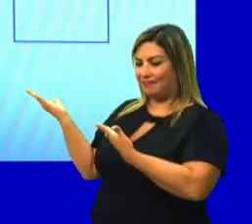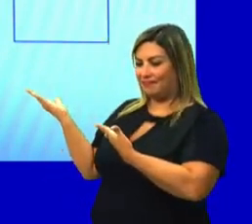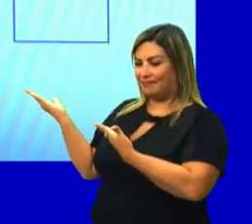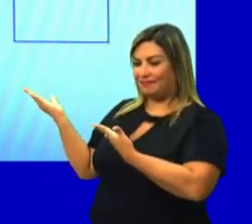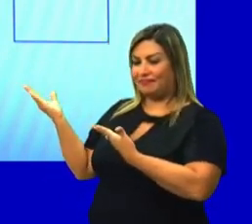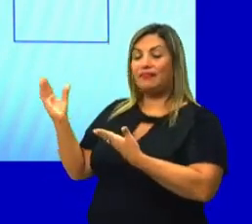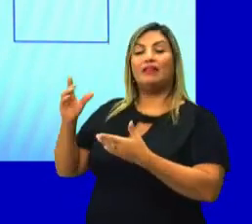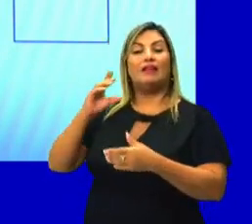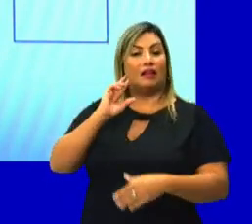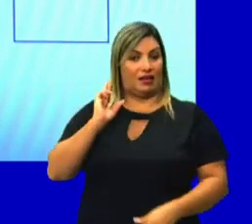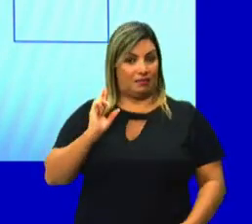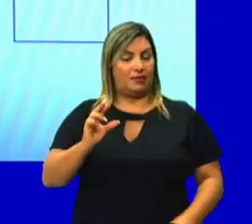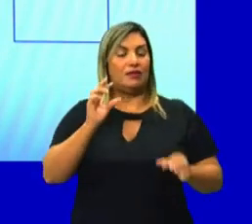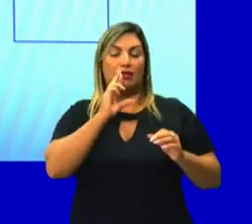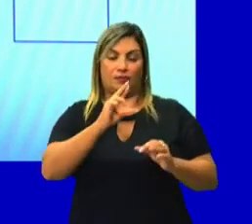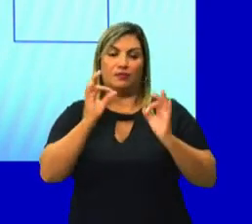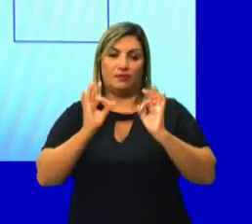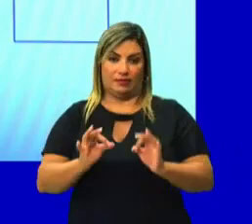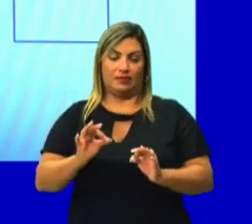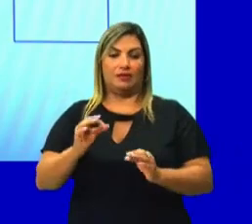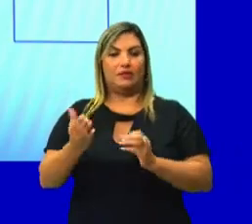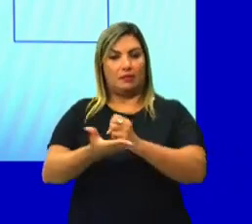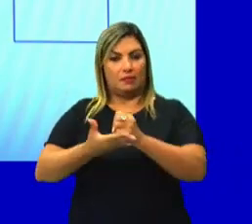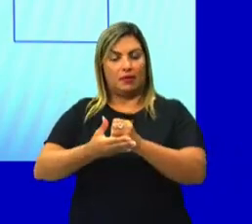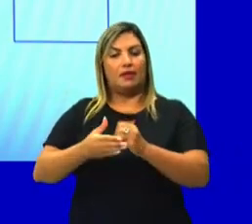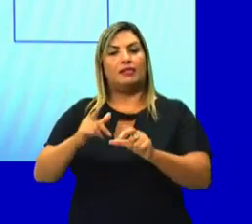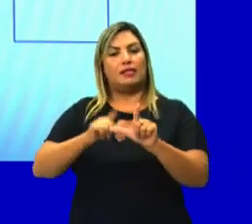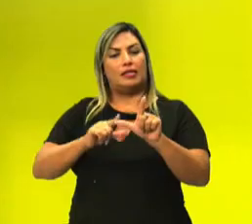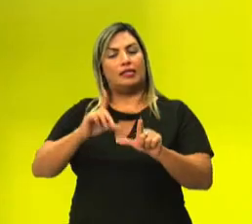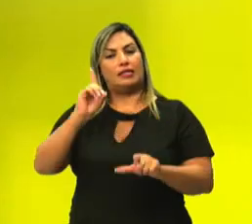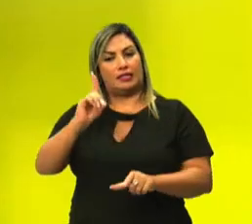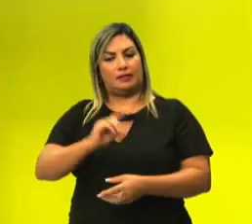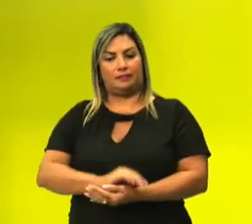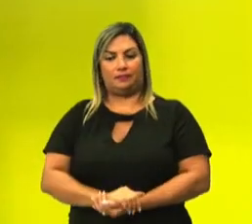Então, a letra D vai representar esse copo de base cilíndrica.